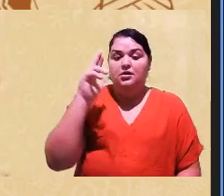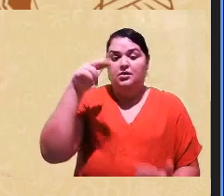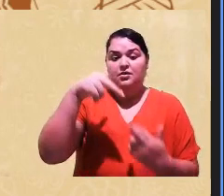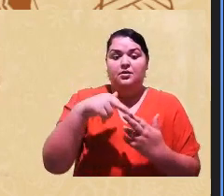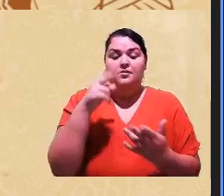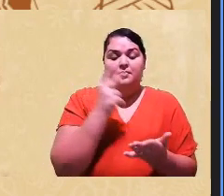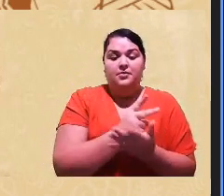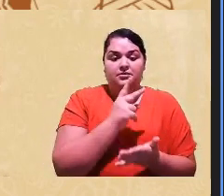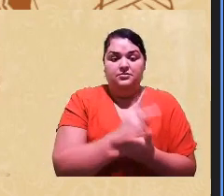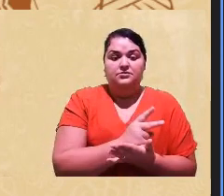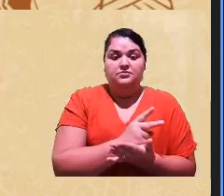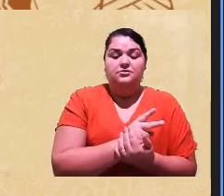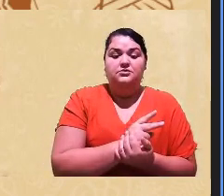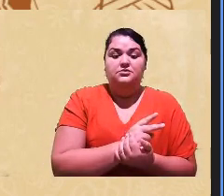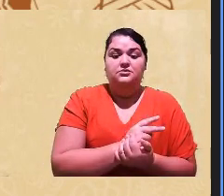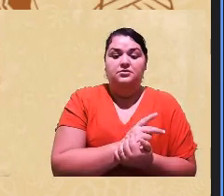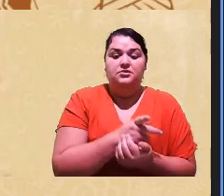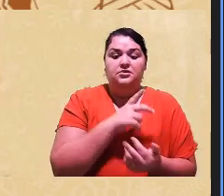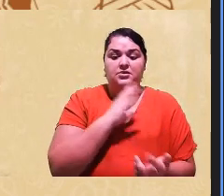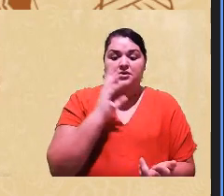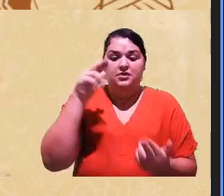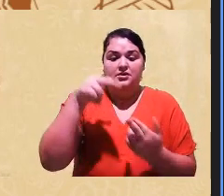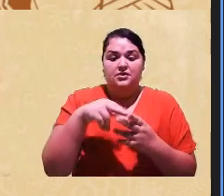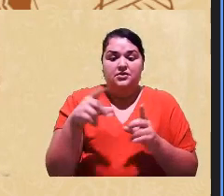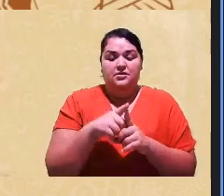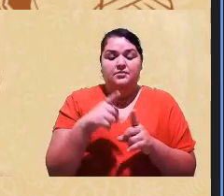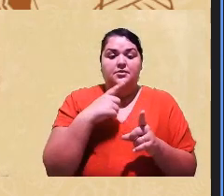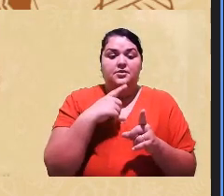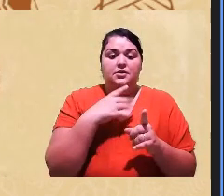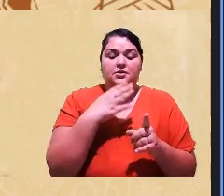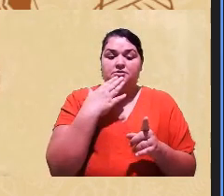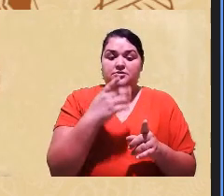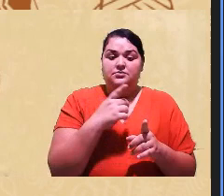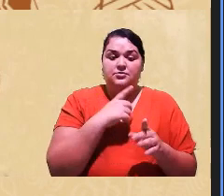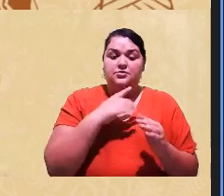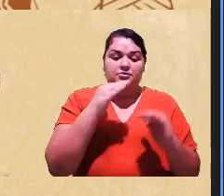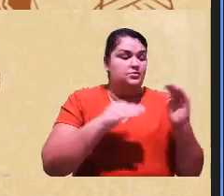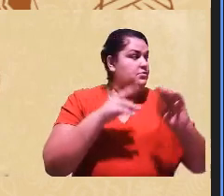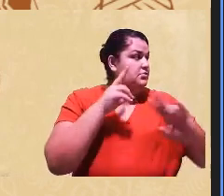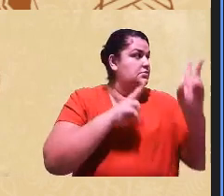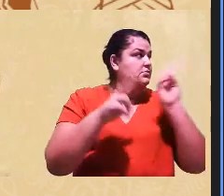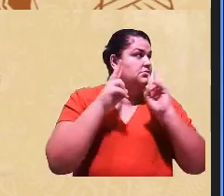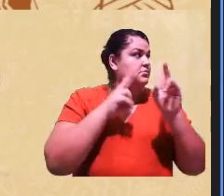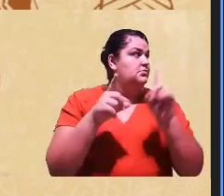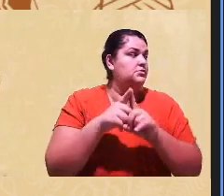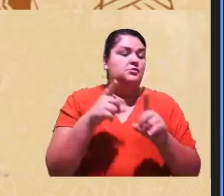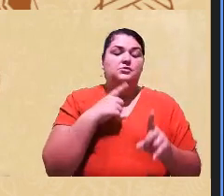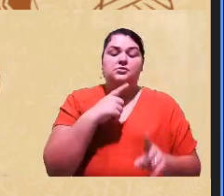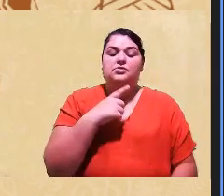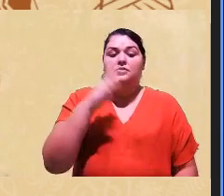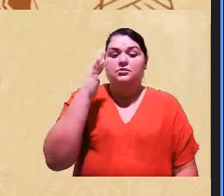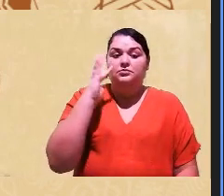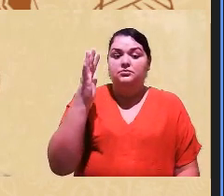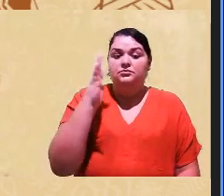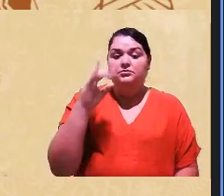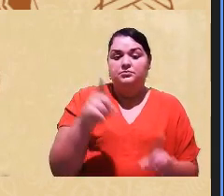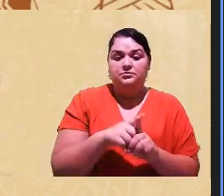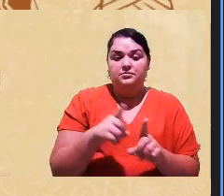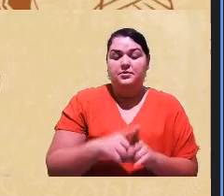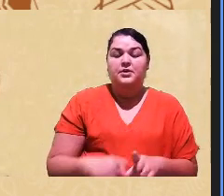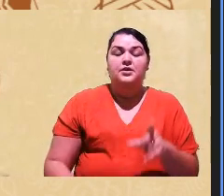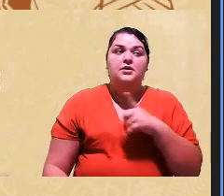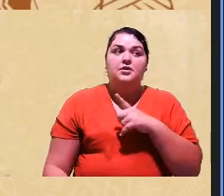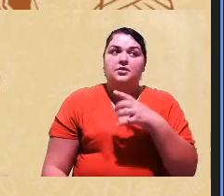de região para região a gente vai ter esse olhar distinto e se você pensa que é de certa